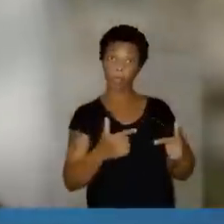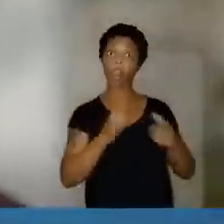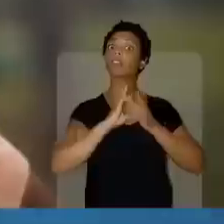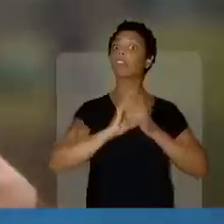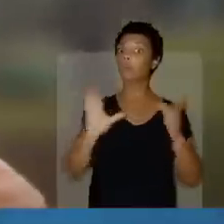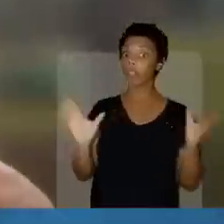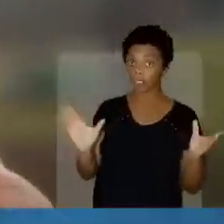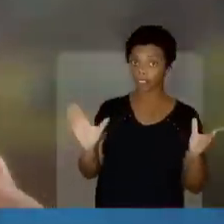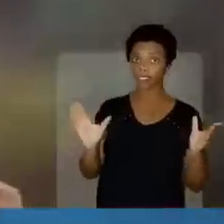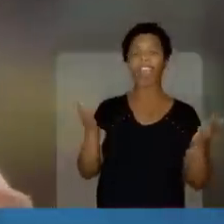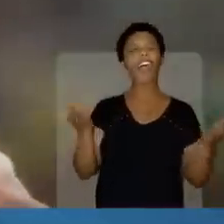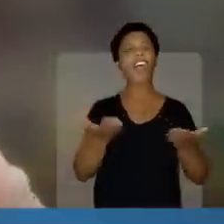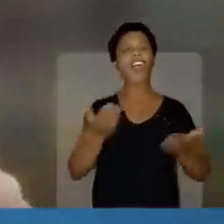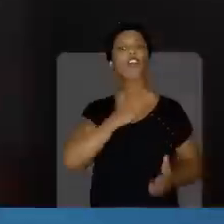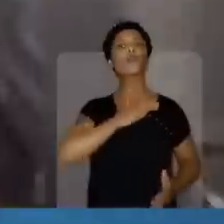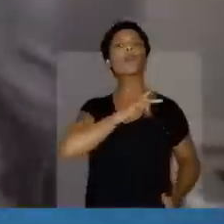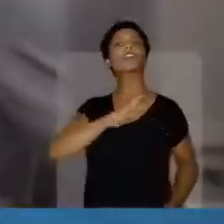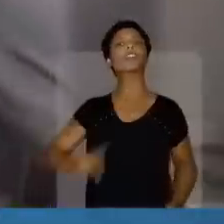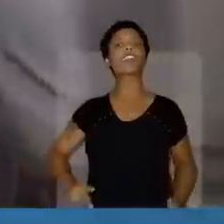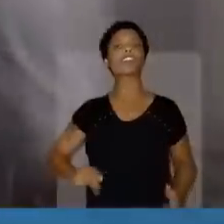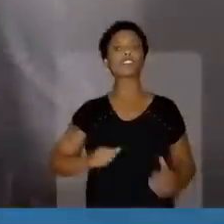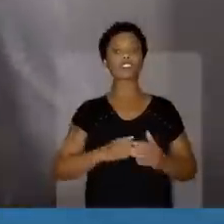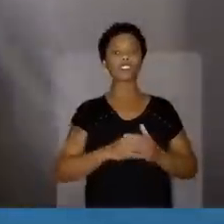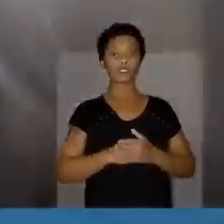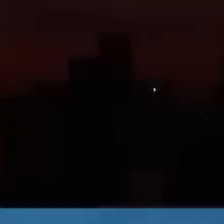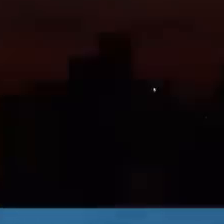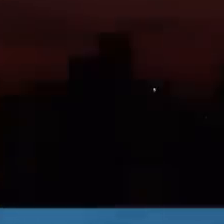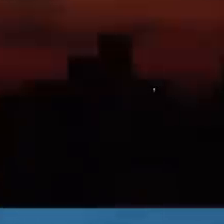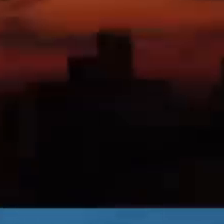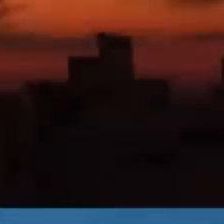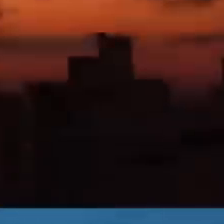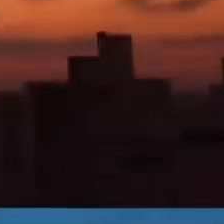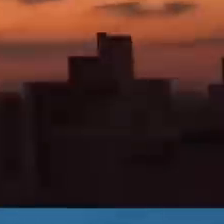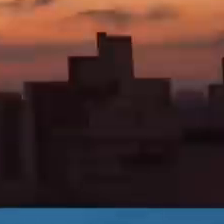Do trabalho. Da democracia. Agora é Lula presidente.